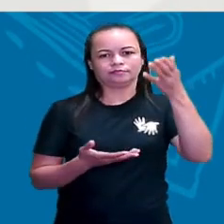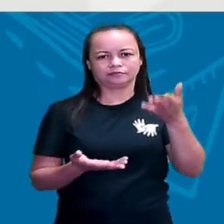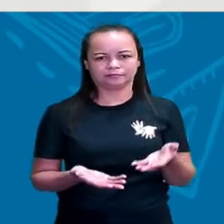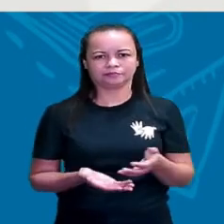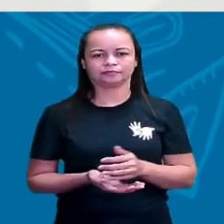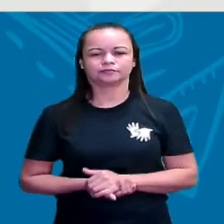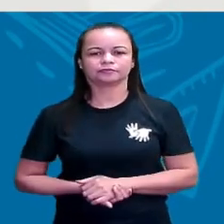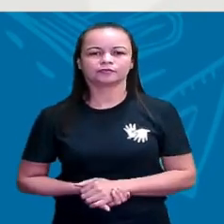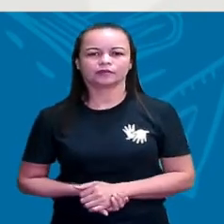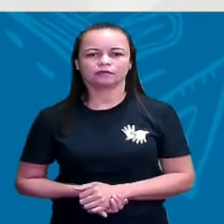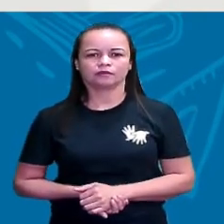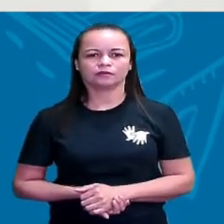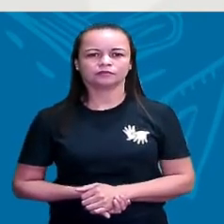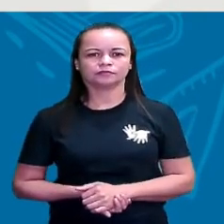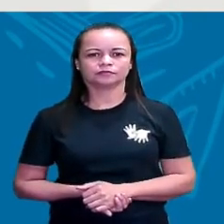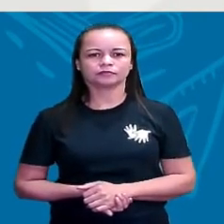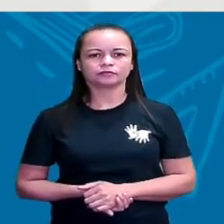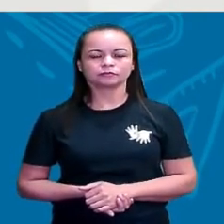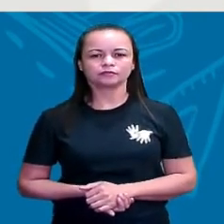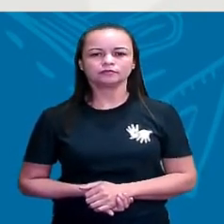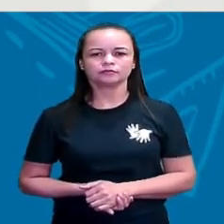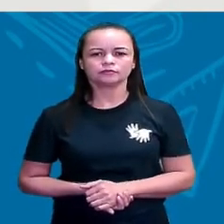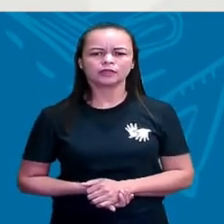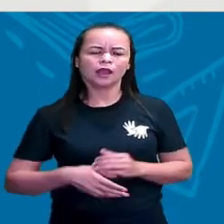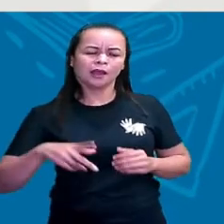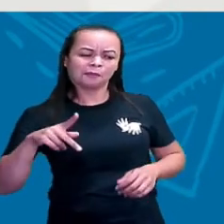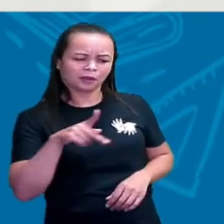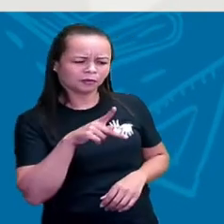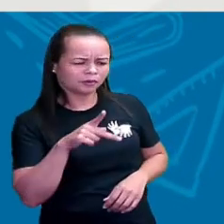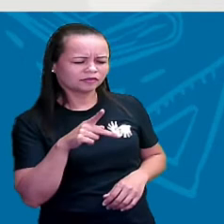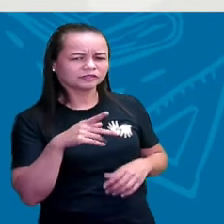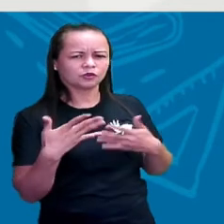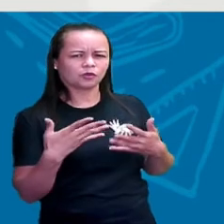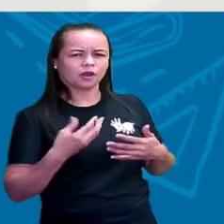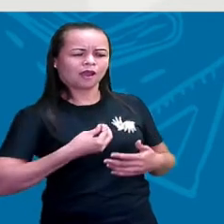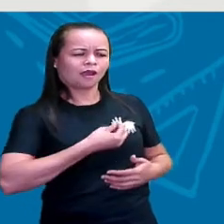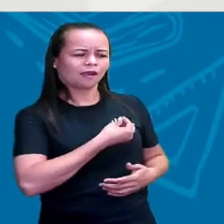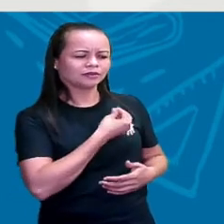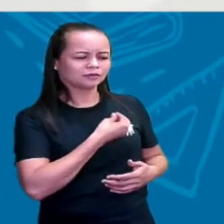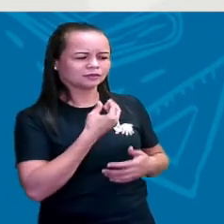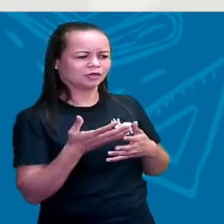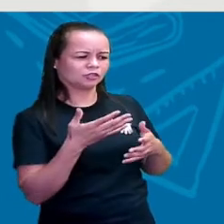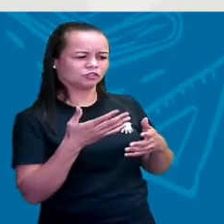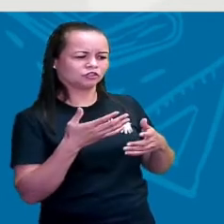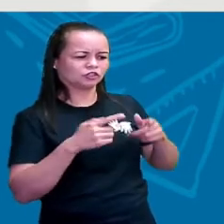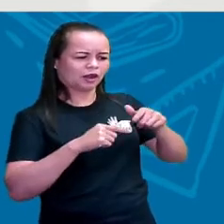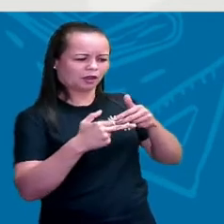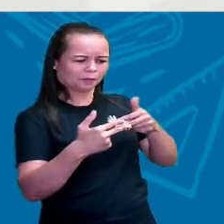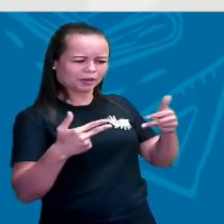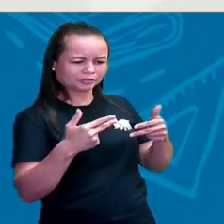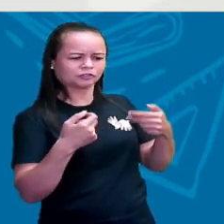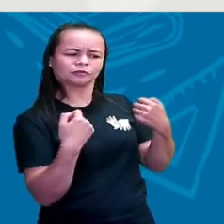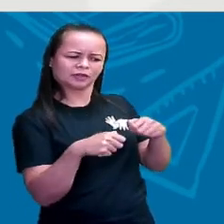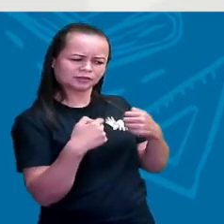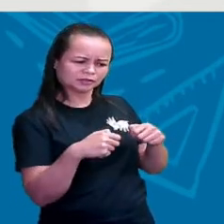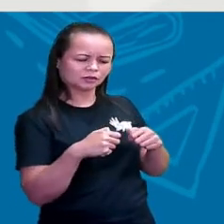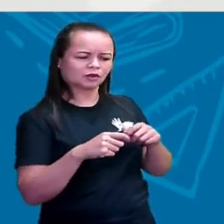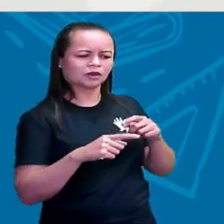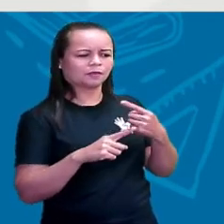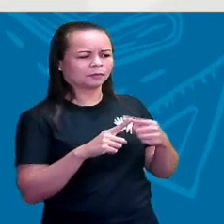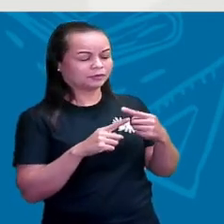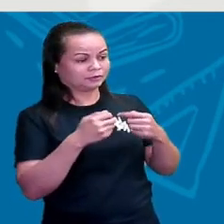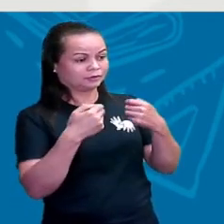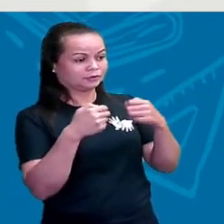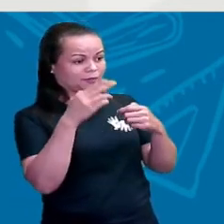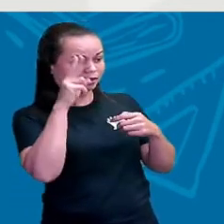Vamos lá, vamos procedindo. Mas, professor, existem elementos que são necessários, que a gente precisa saber para se